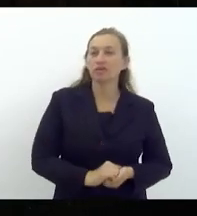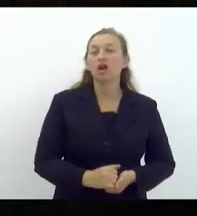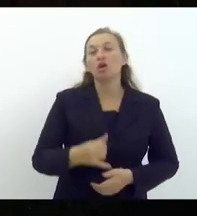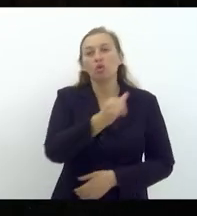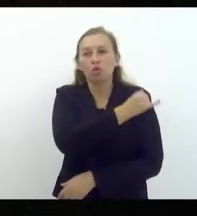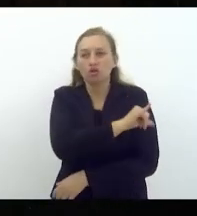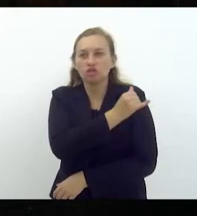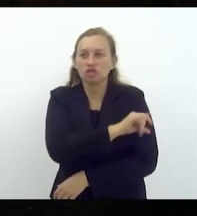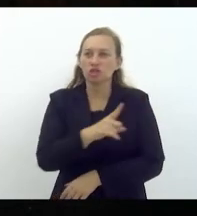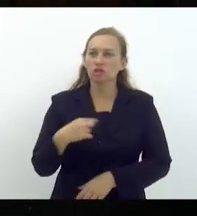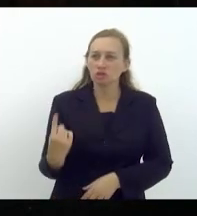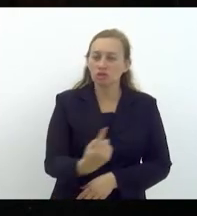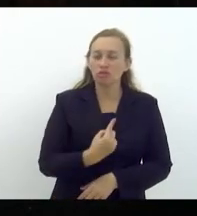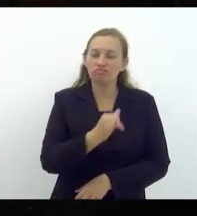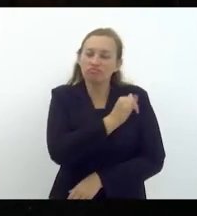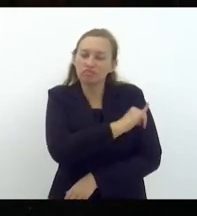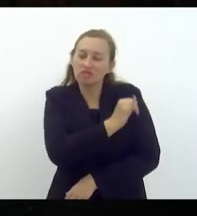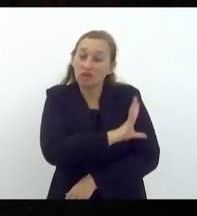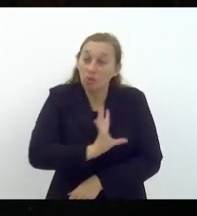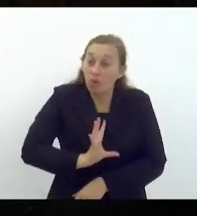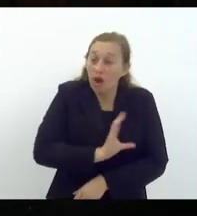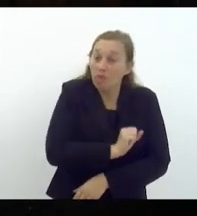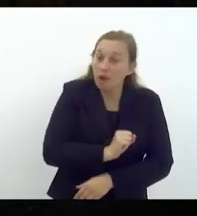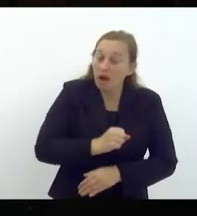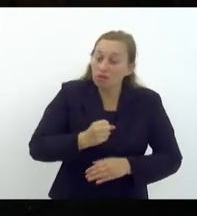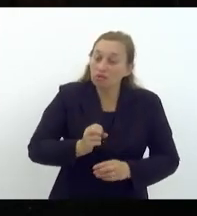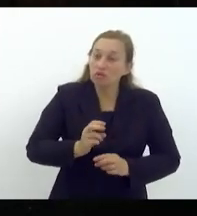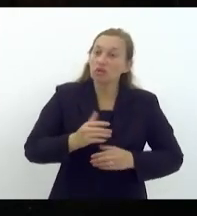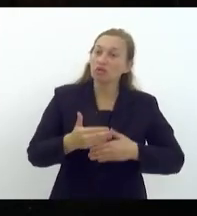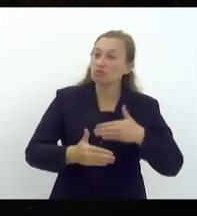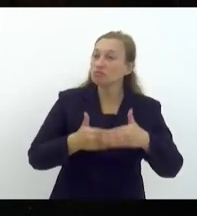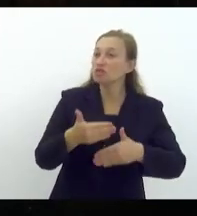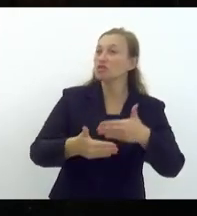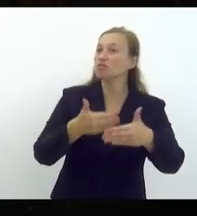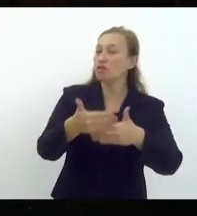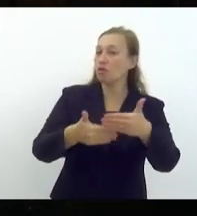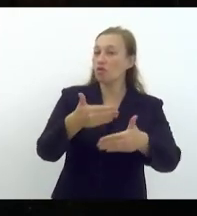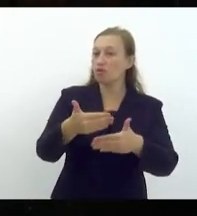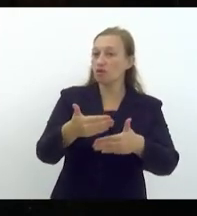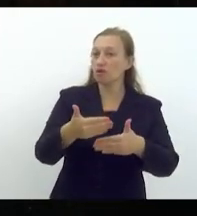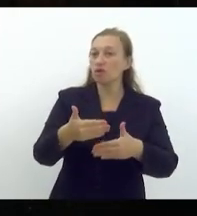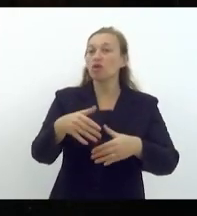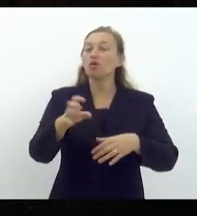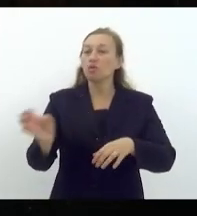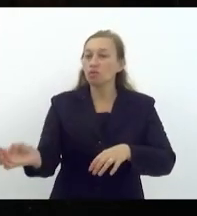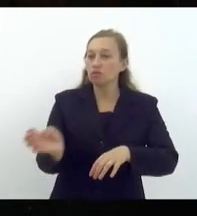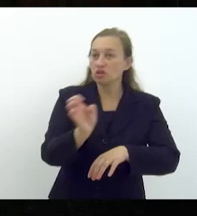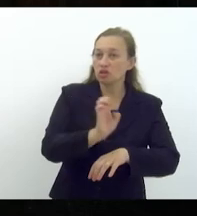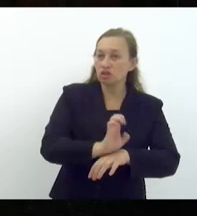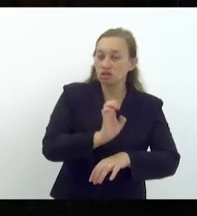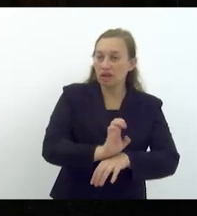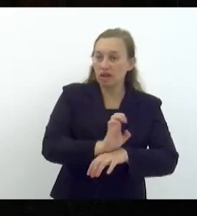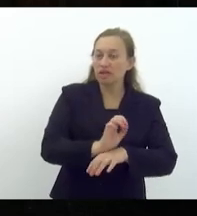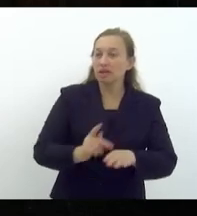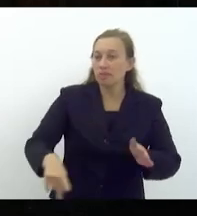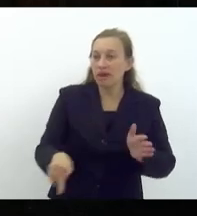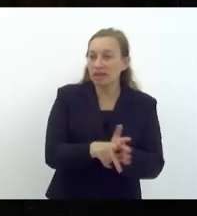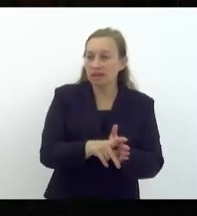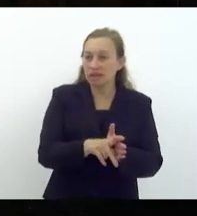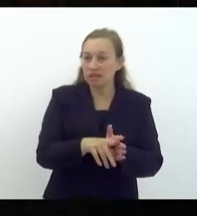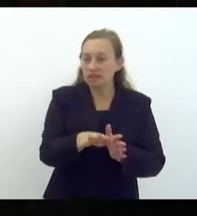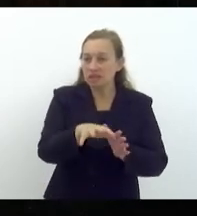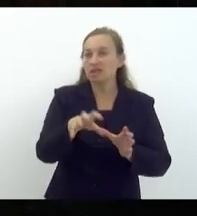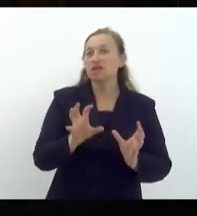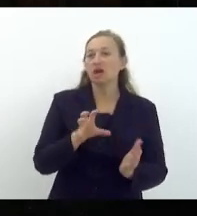Rio de Janeiro, nosso querido Rio de Janeiro, prossiga com os estados pertencentes ao Bloco 4 para a suspensão da vacina contra a